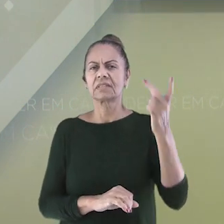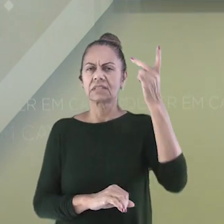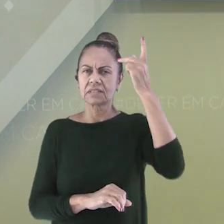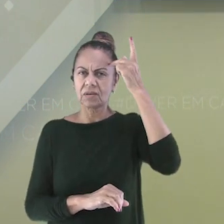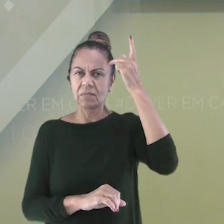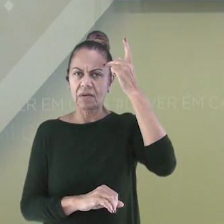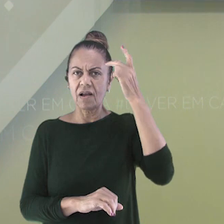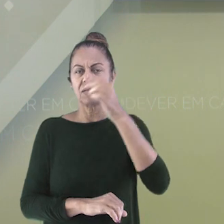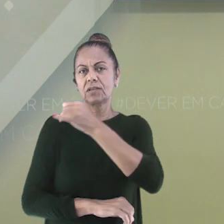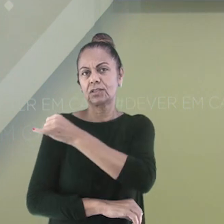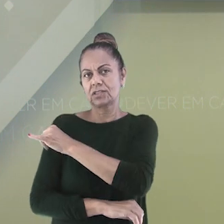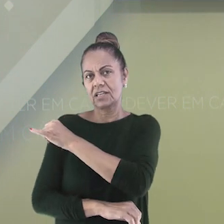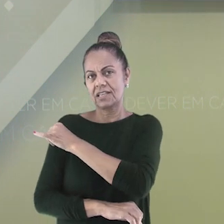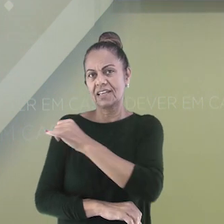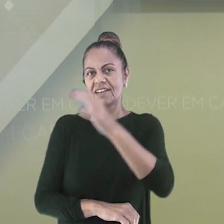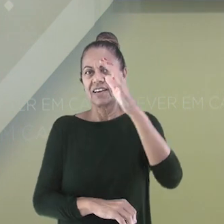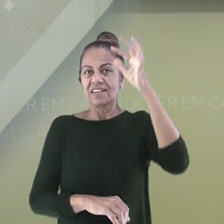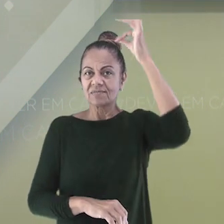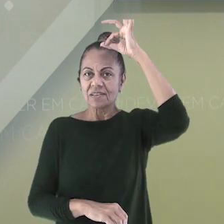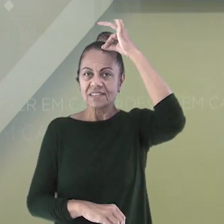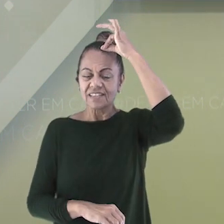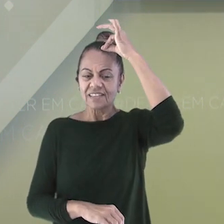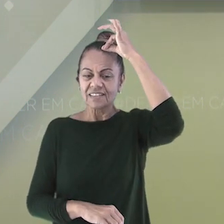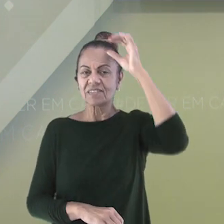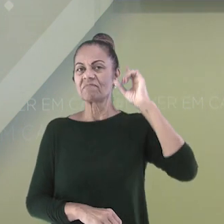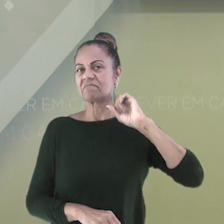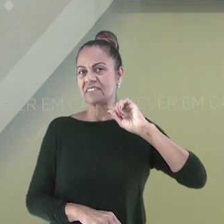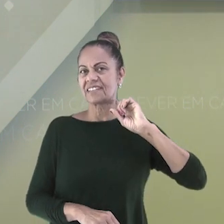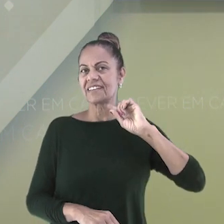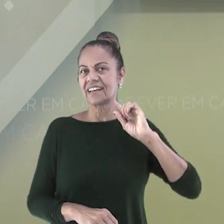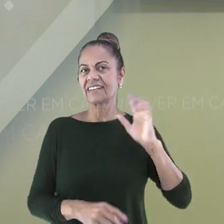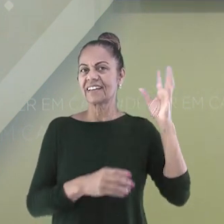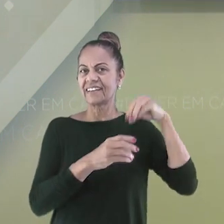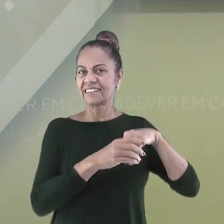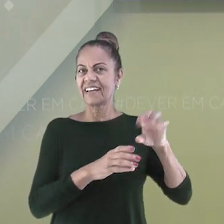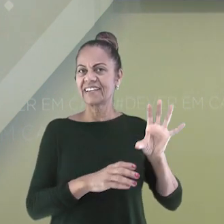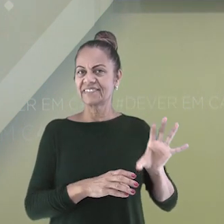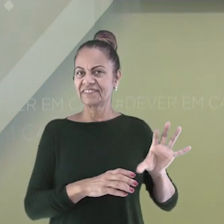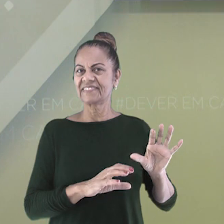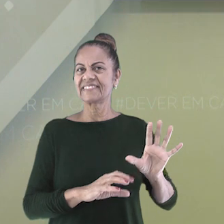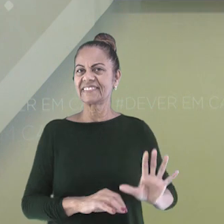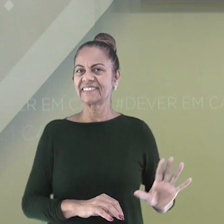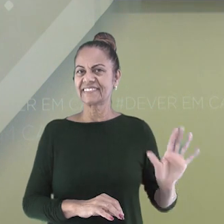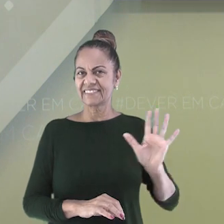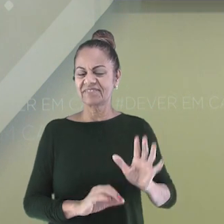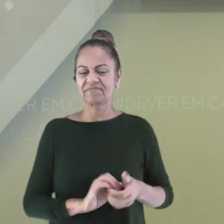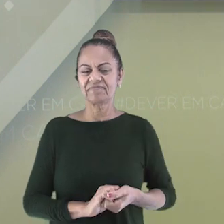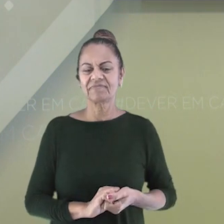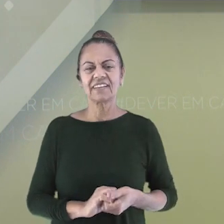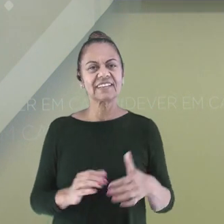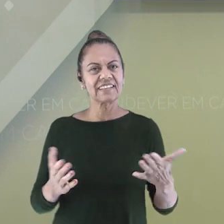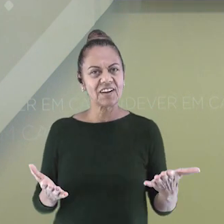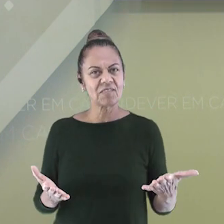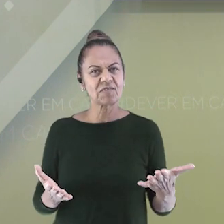Rio de Janeiro, Espírito Santo e Minas Gerais. Conseguiram perceber um pouco da história